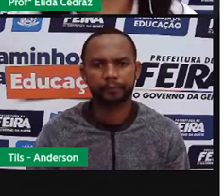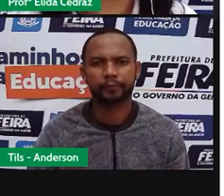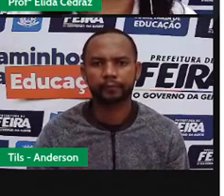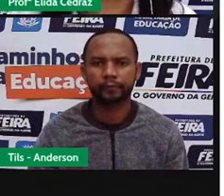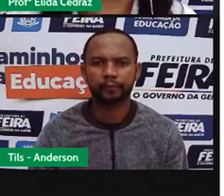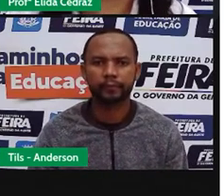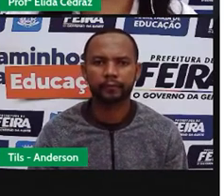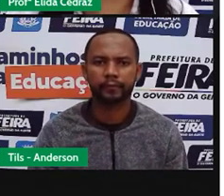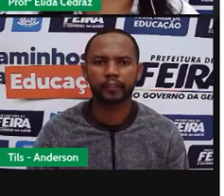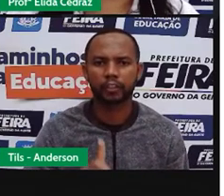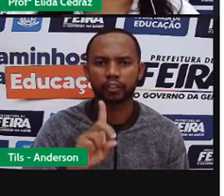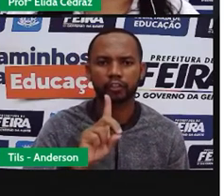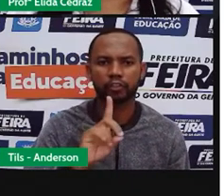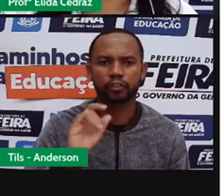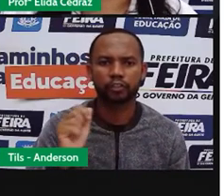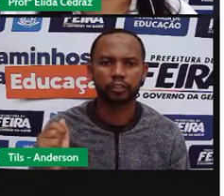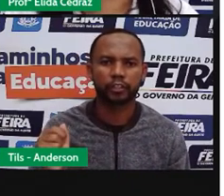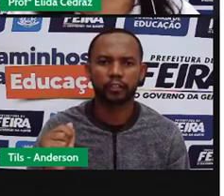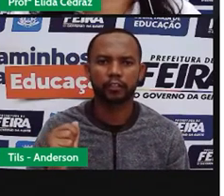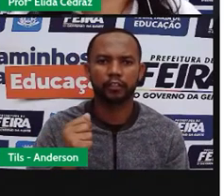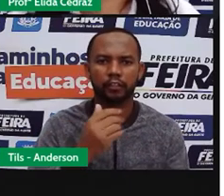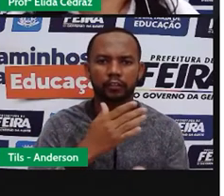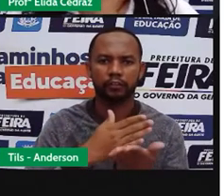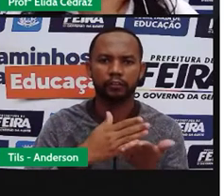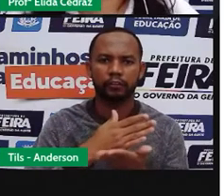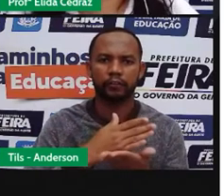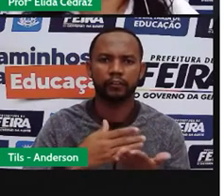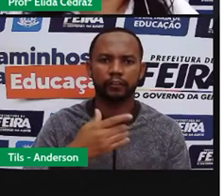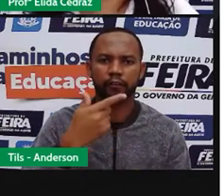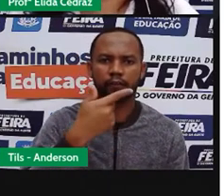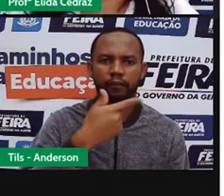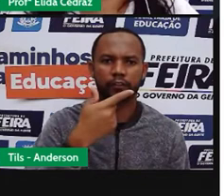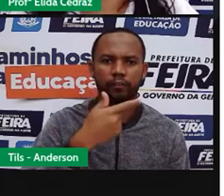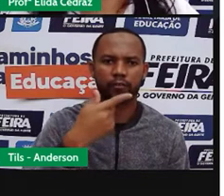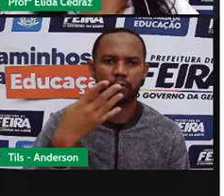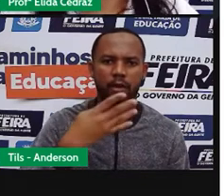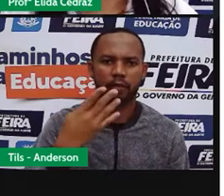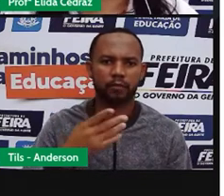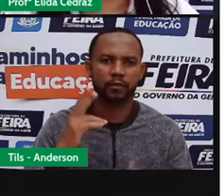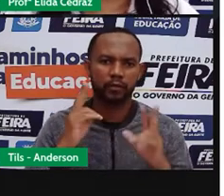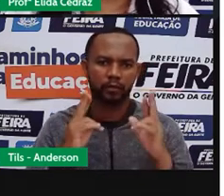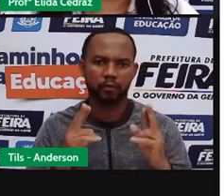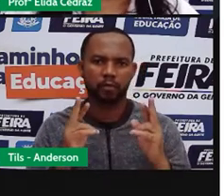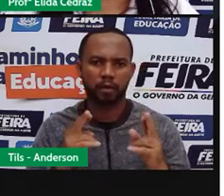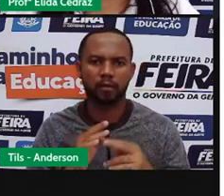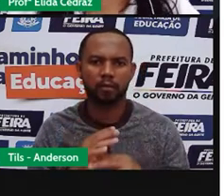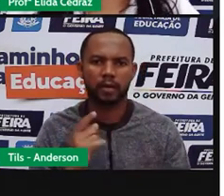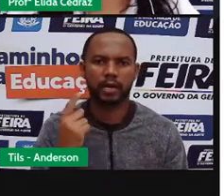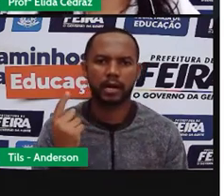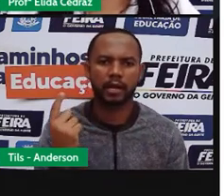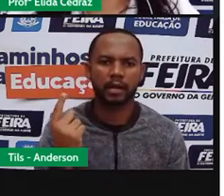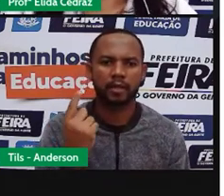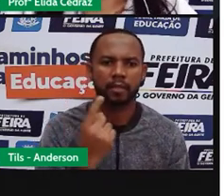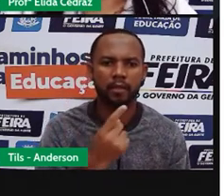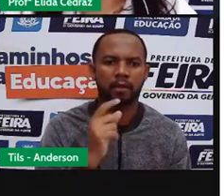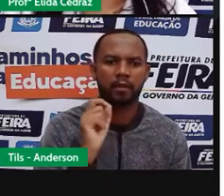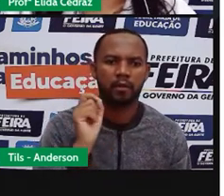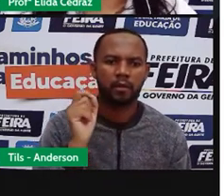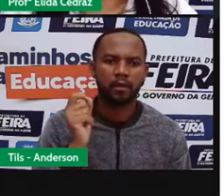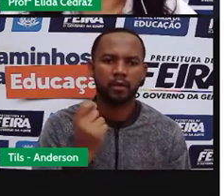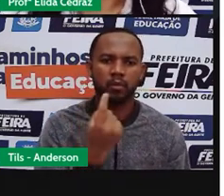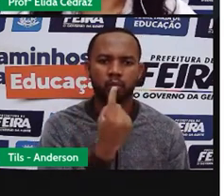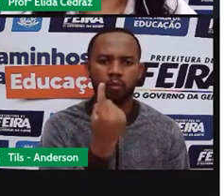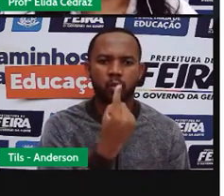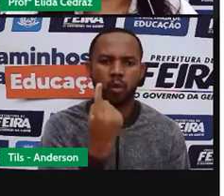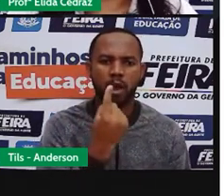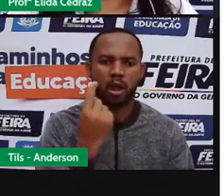Podia estar dividido em 24 partes iguais. Cada parte equivale a uma hora.